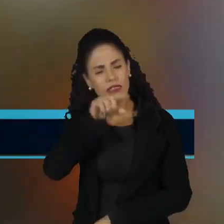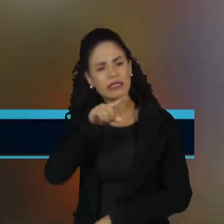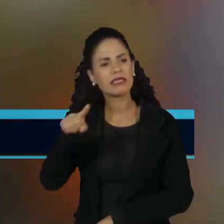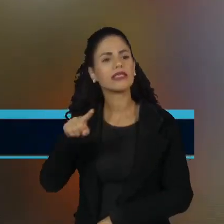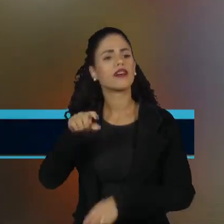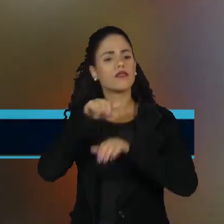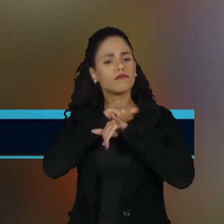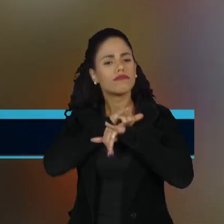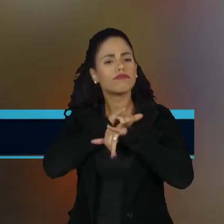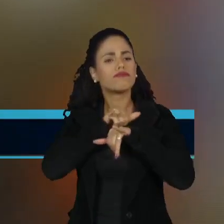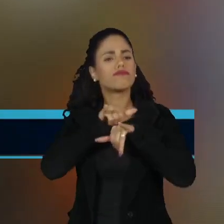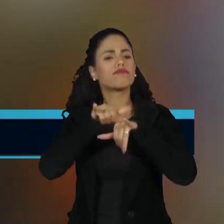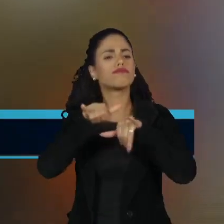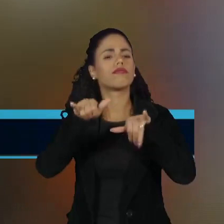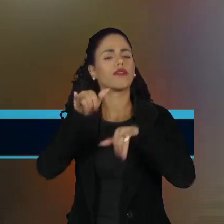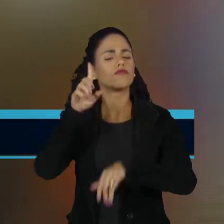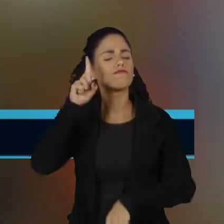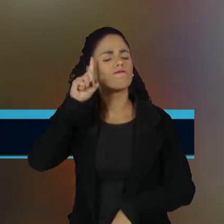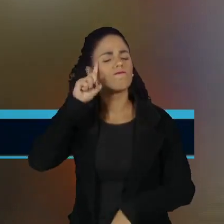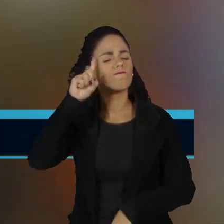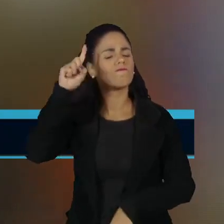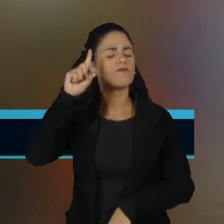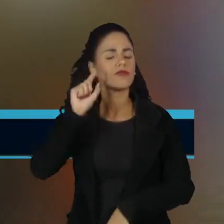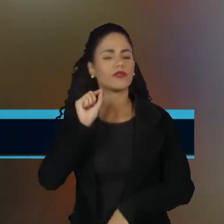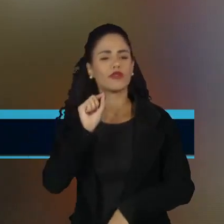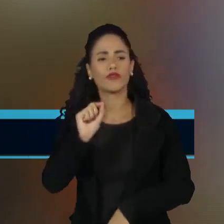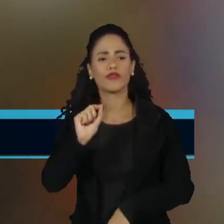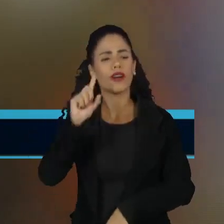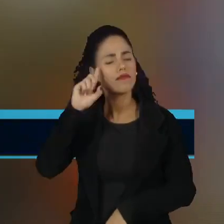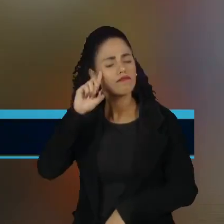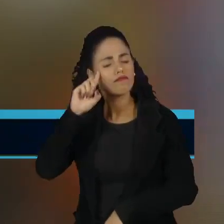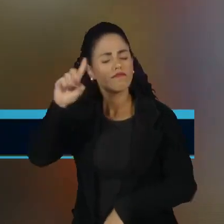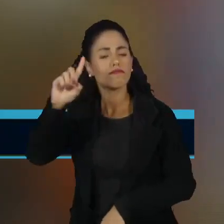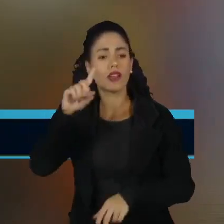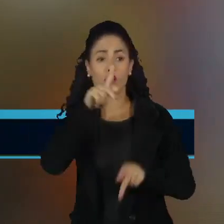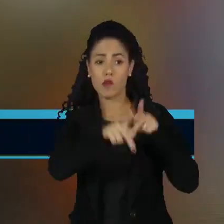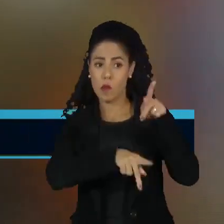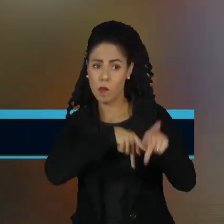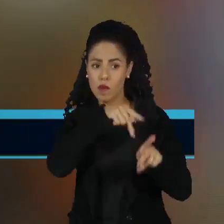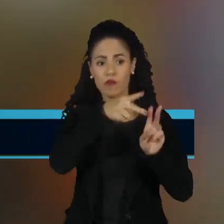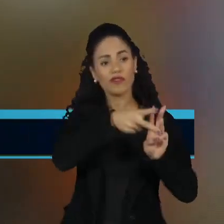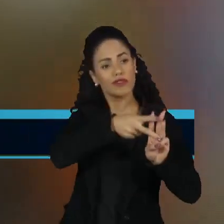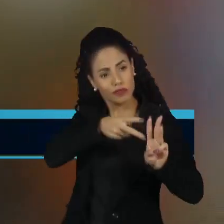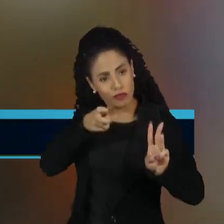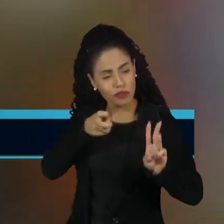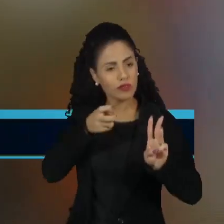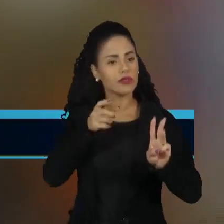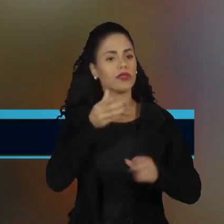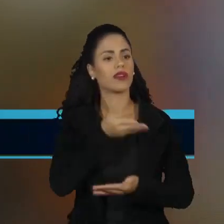escrever esse dia como um dia em que os povos indígenas